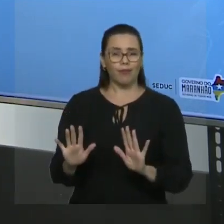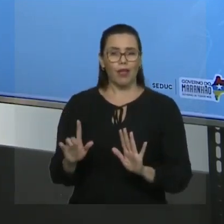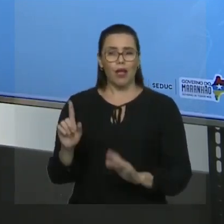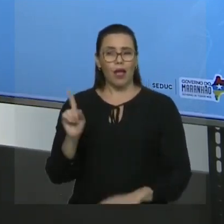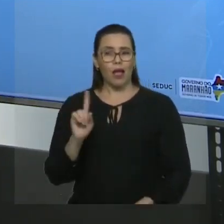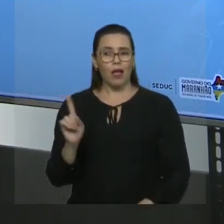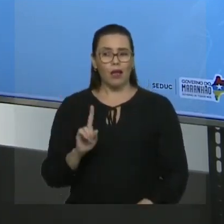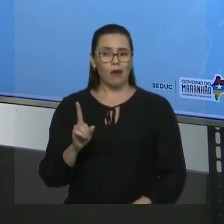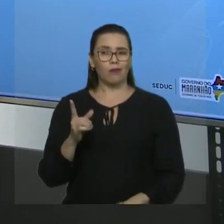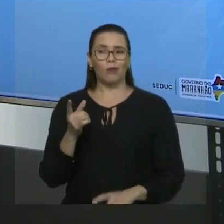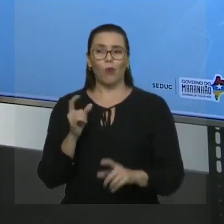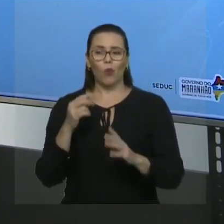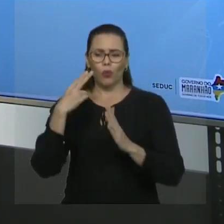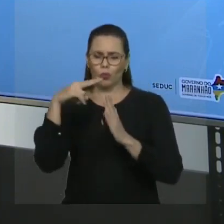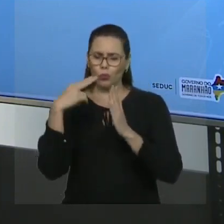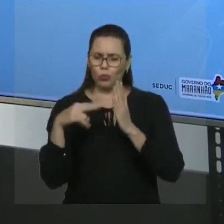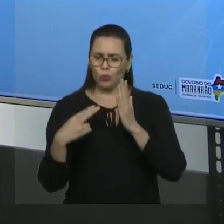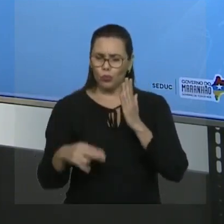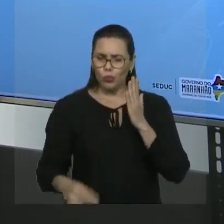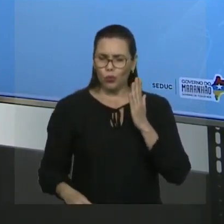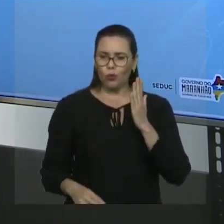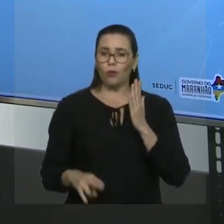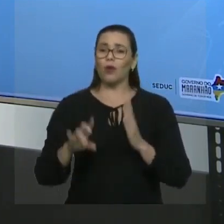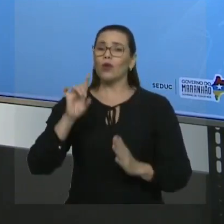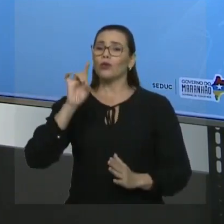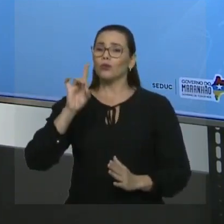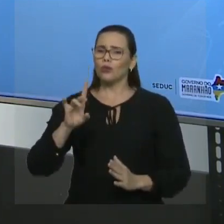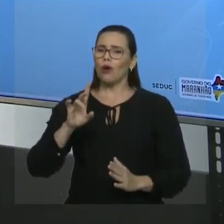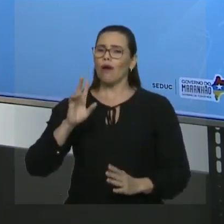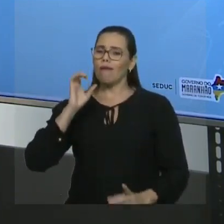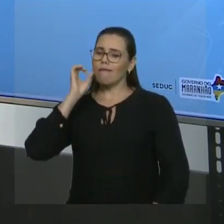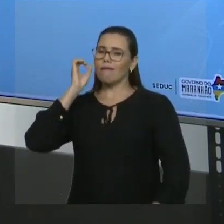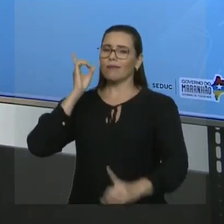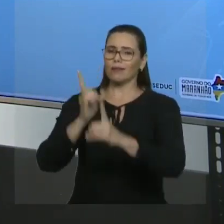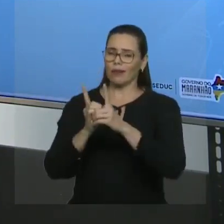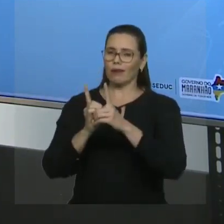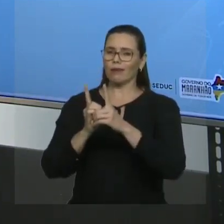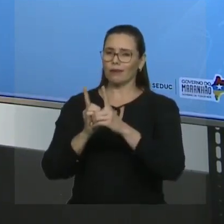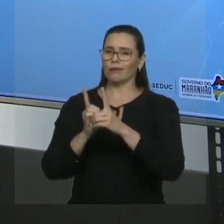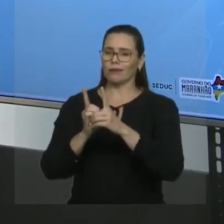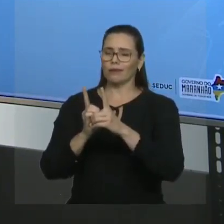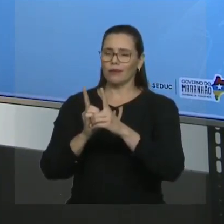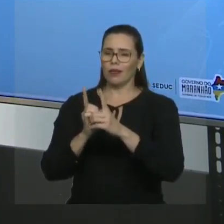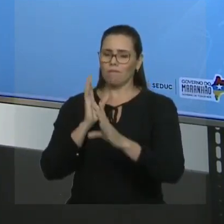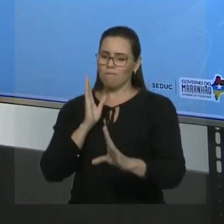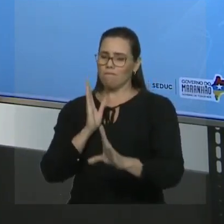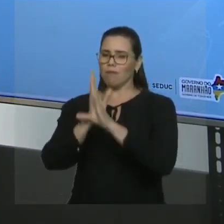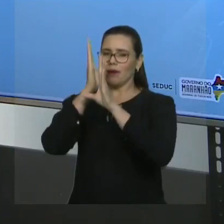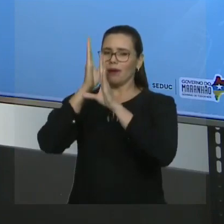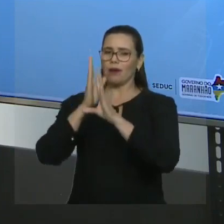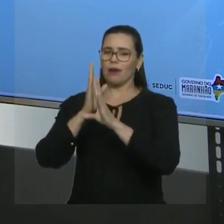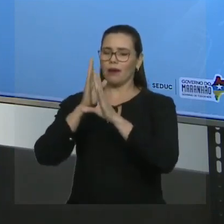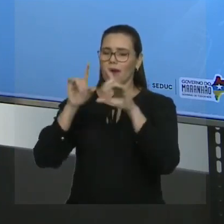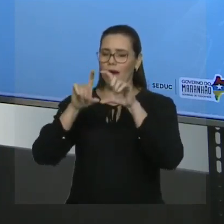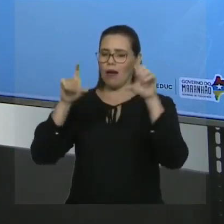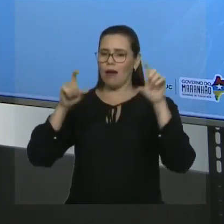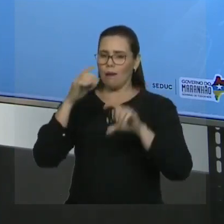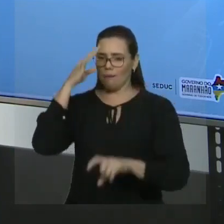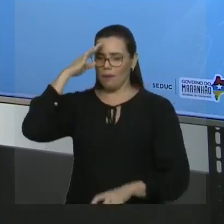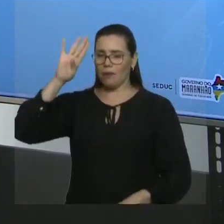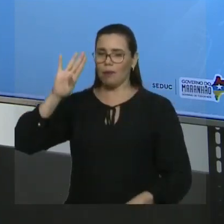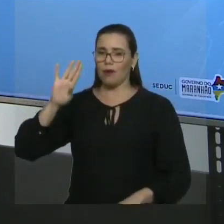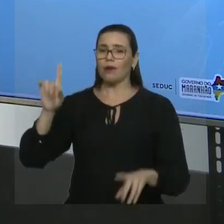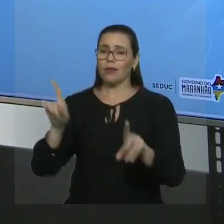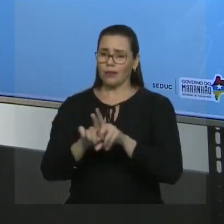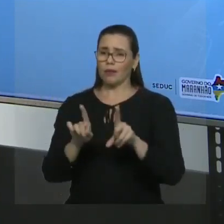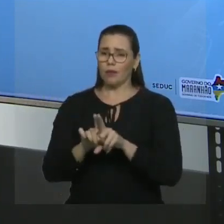identificar a cadeia principal e numerar a cadeia principal. Vamos já trabalhar com o nome, tá? Porque essas duas características são fundamentais para dar o nome